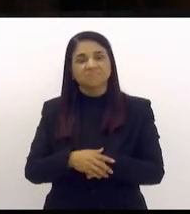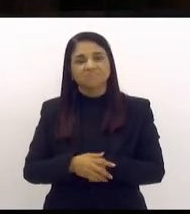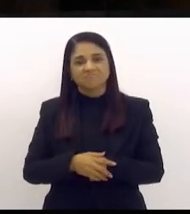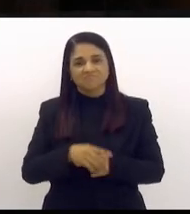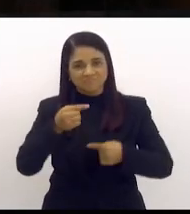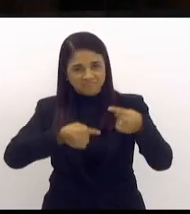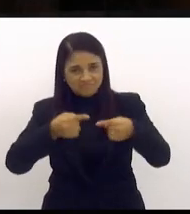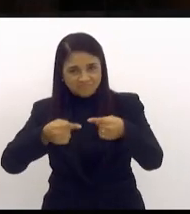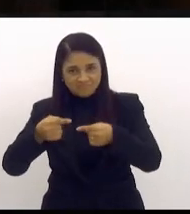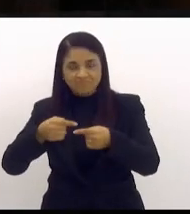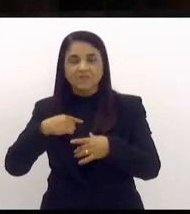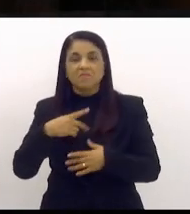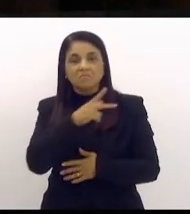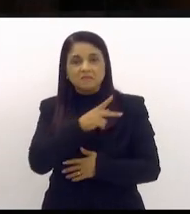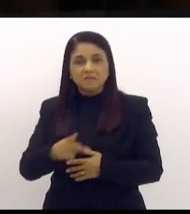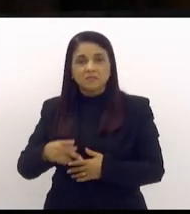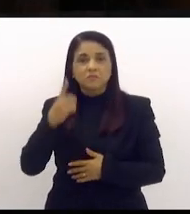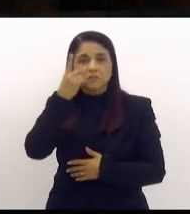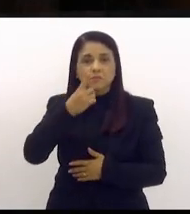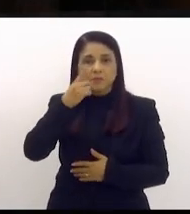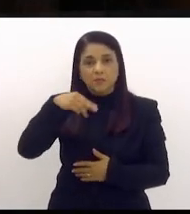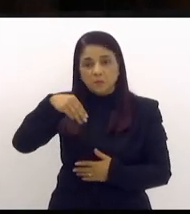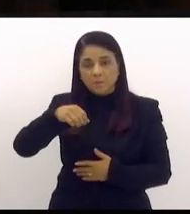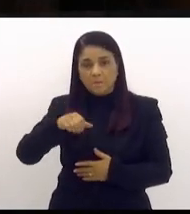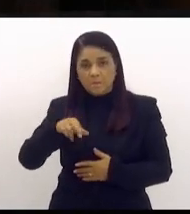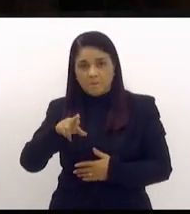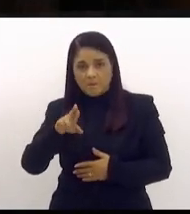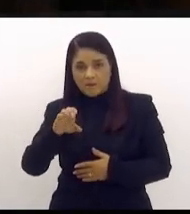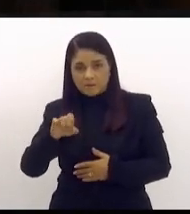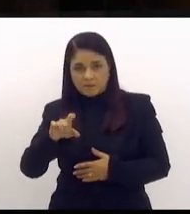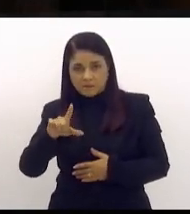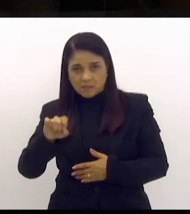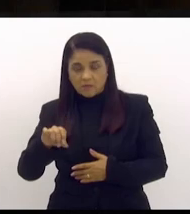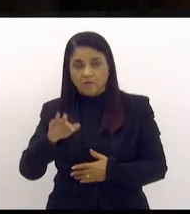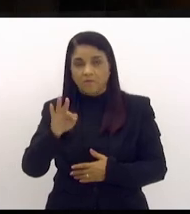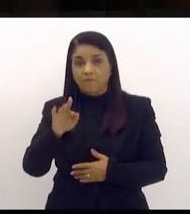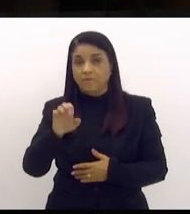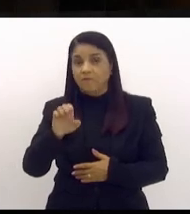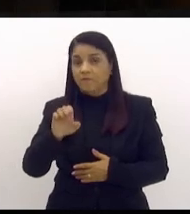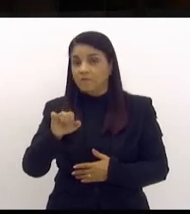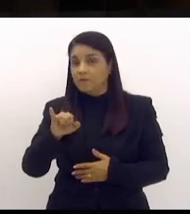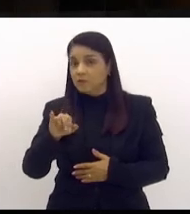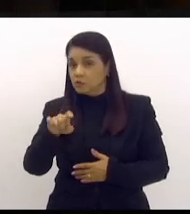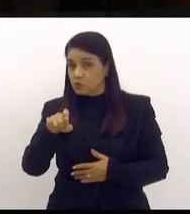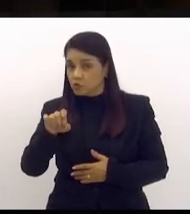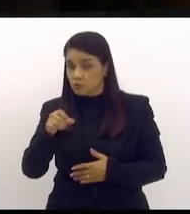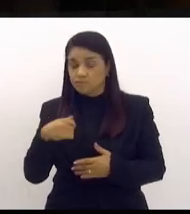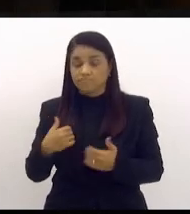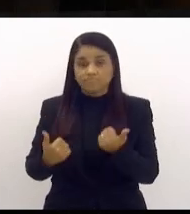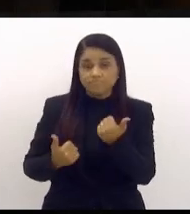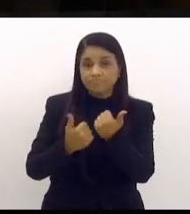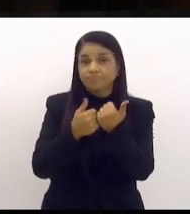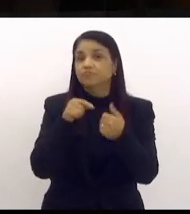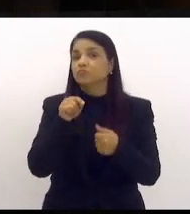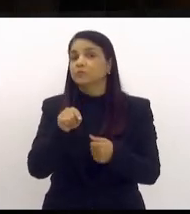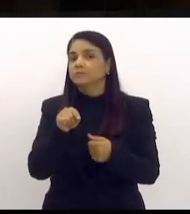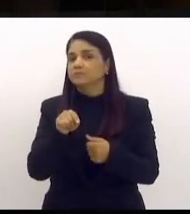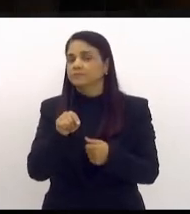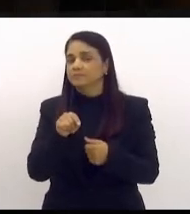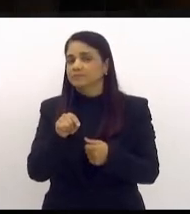foi presidida pelo deputado Marcelo Freixo, com a colaboração, inclusive,